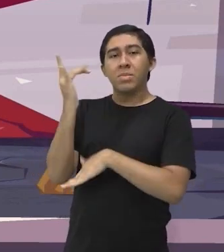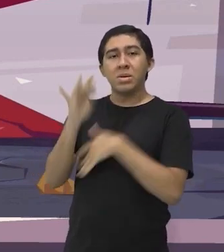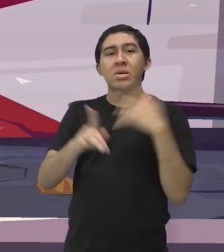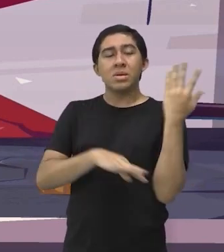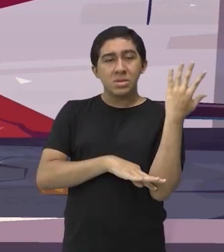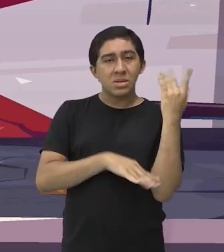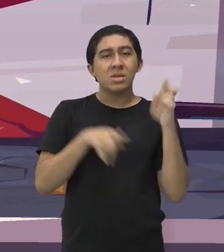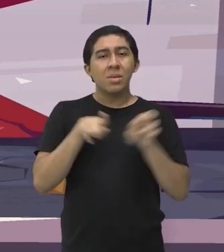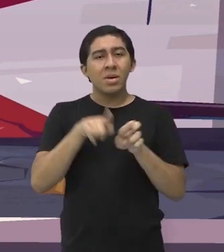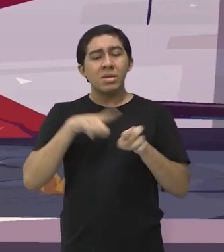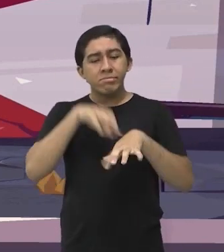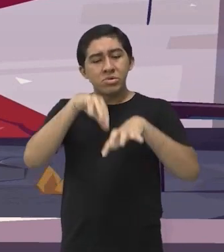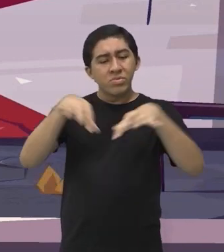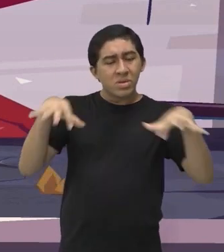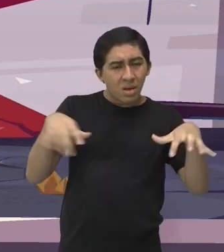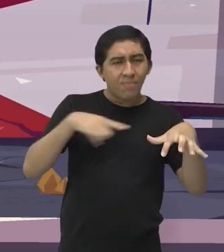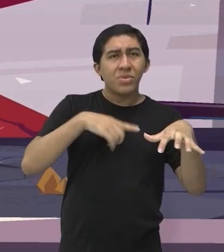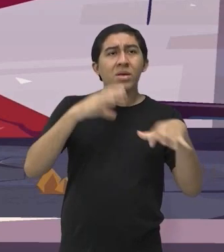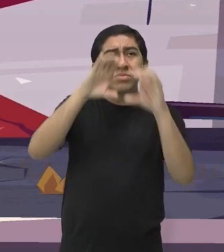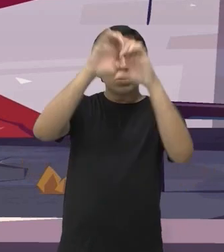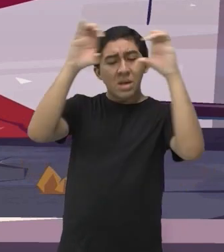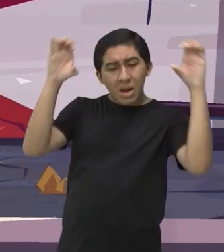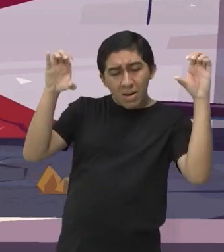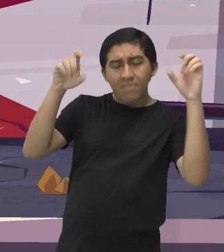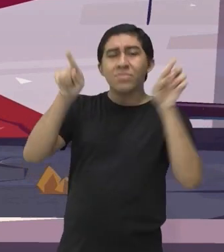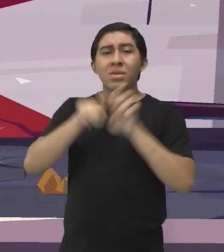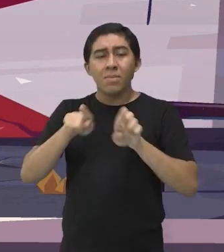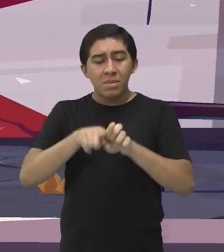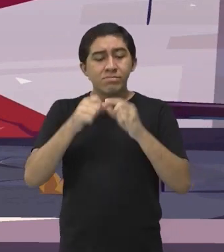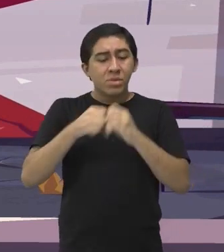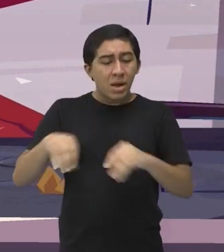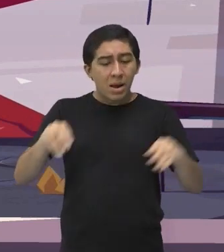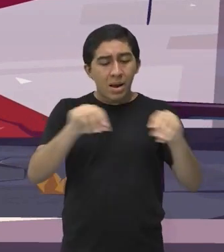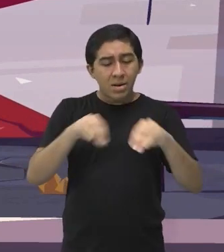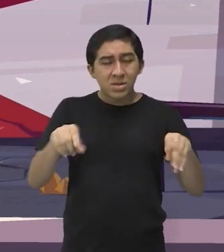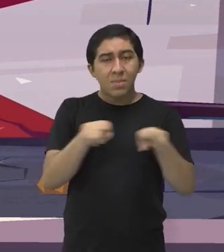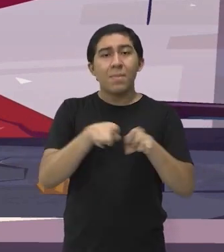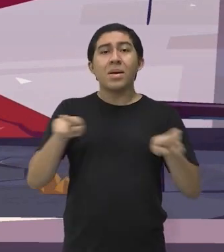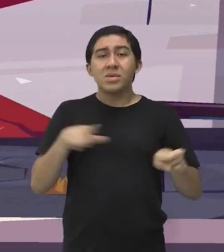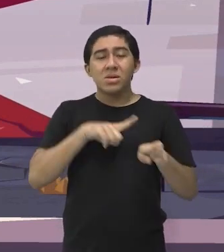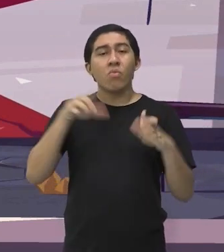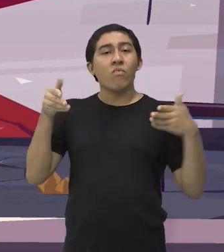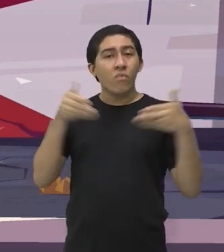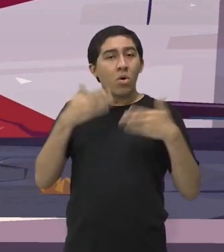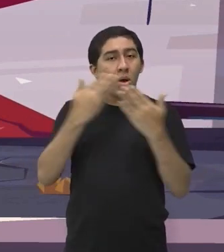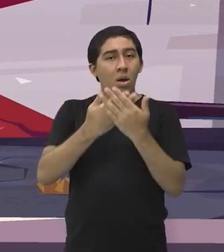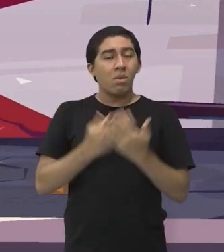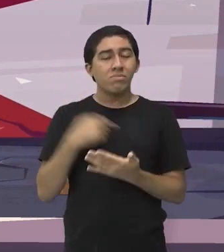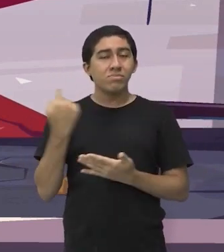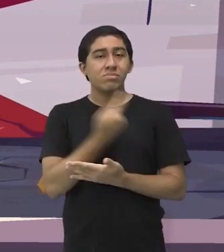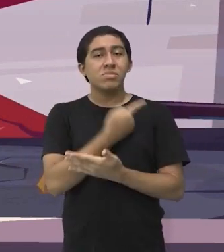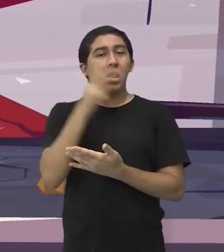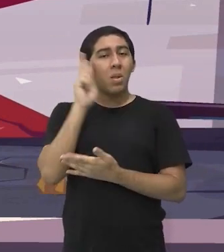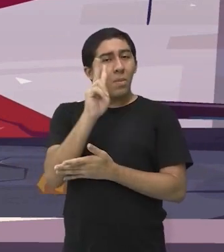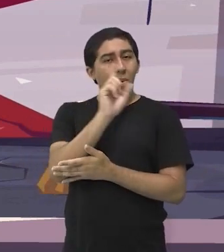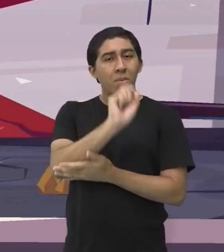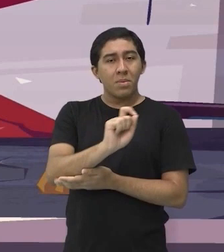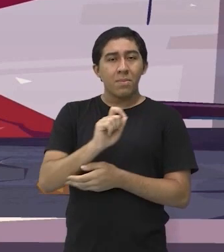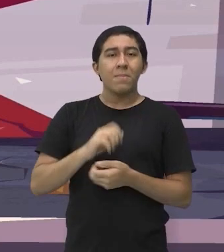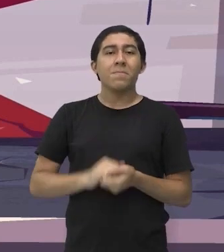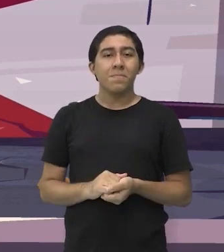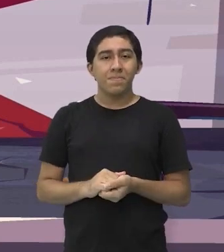subdivisões de aéreo, terrestre e muitas outras. Mas o enfoque das nossas aulas, a gente vai relembrar agora, são